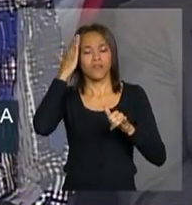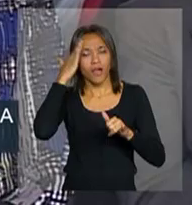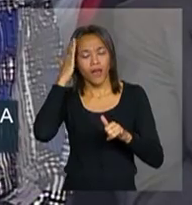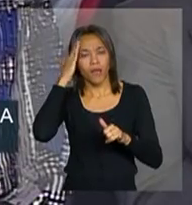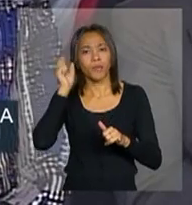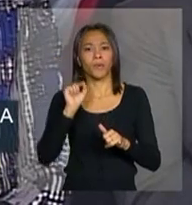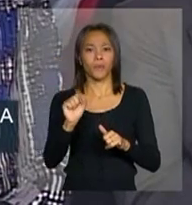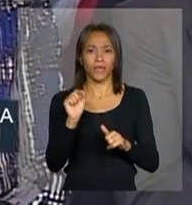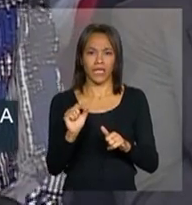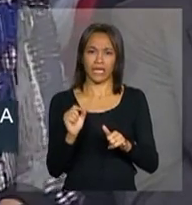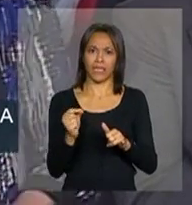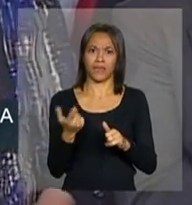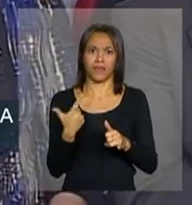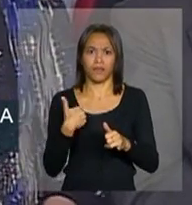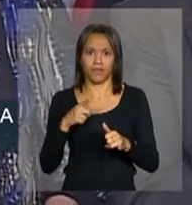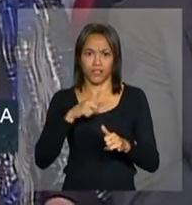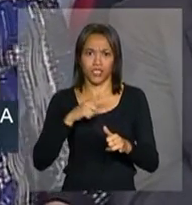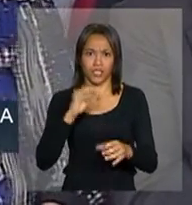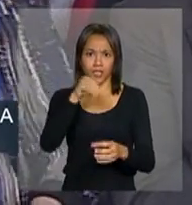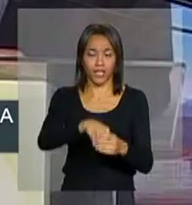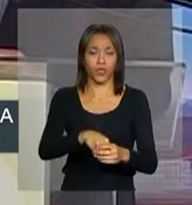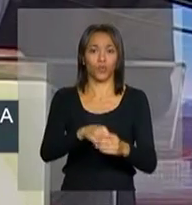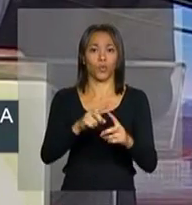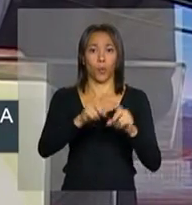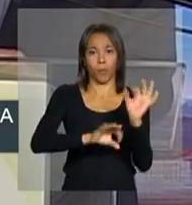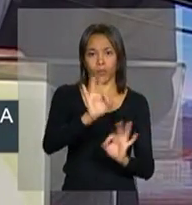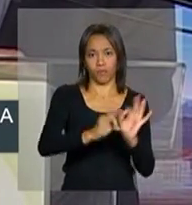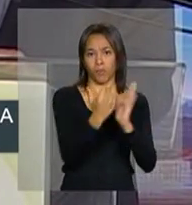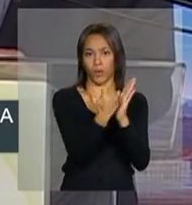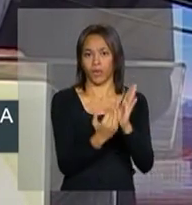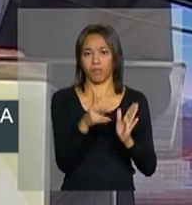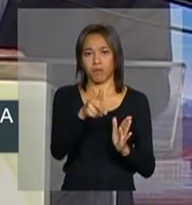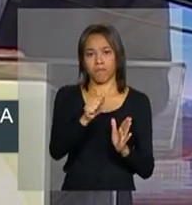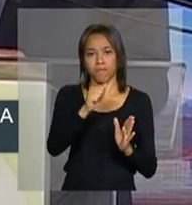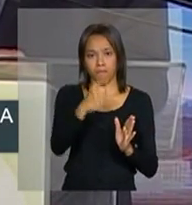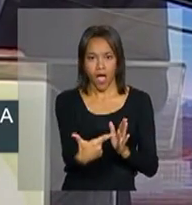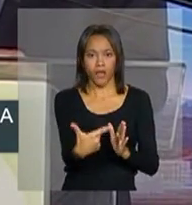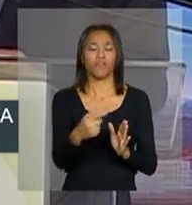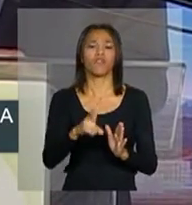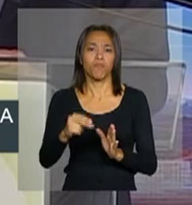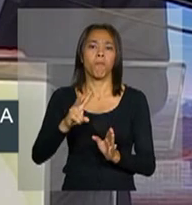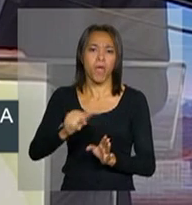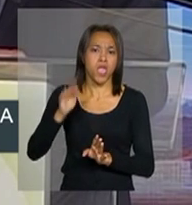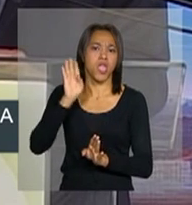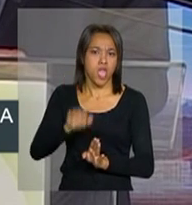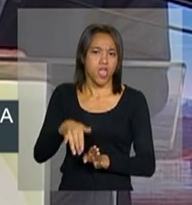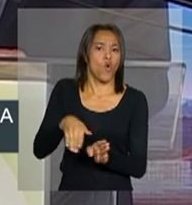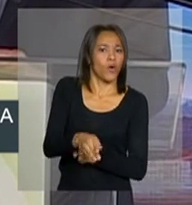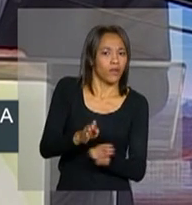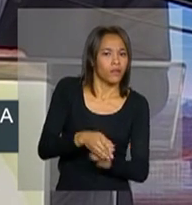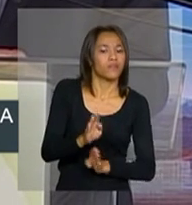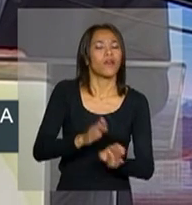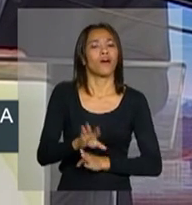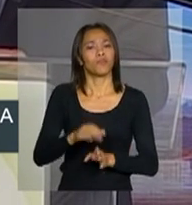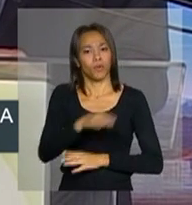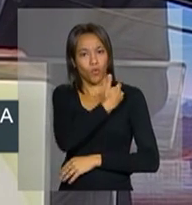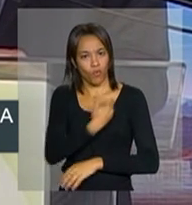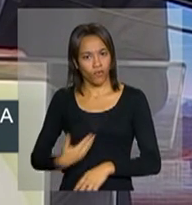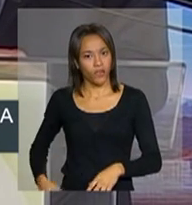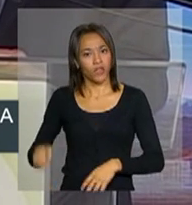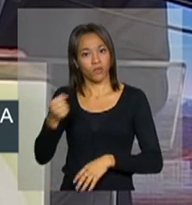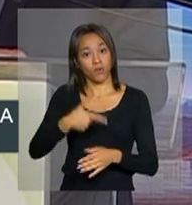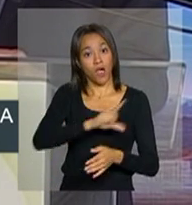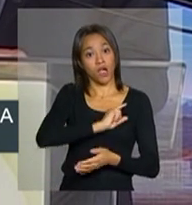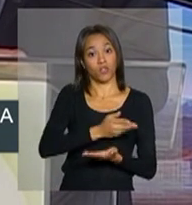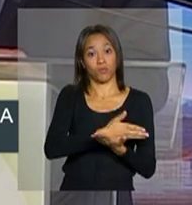destaque que esta obra tinha no PAC concebido e também conduzido por vossa excelência no decorrer do governo do presidente